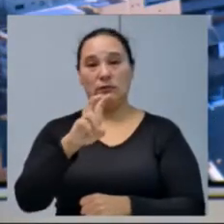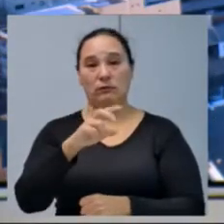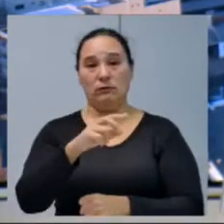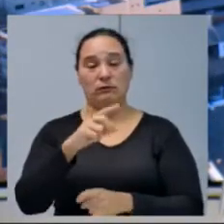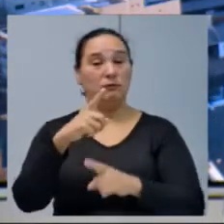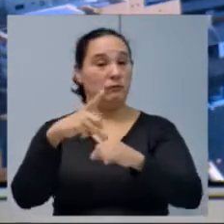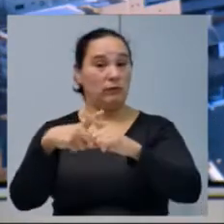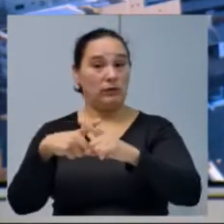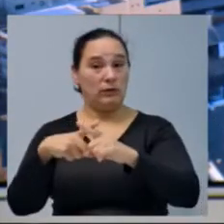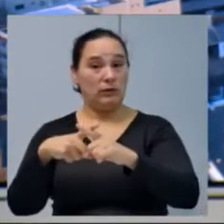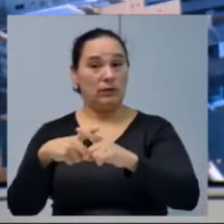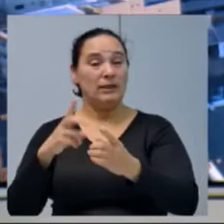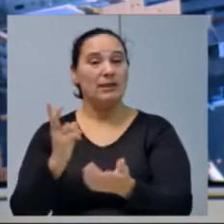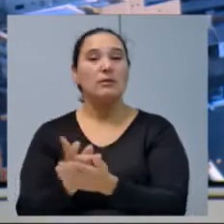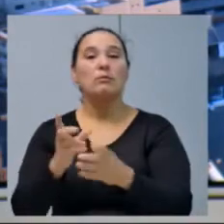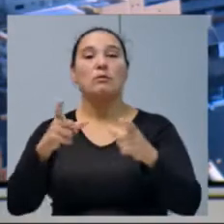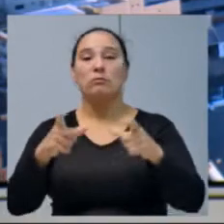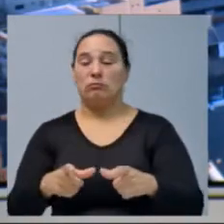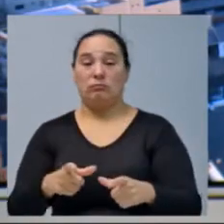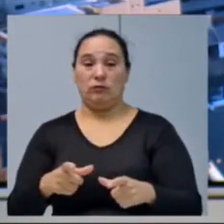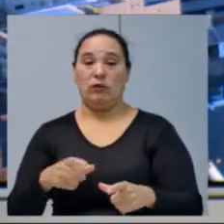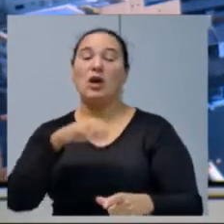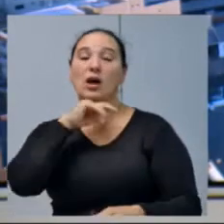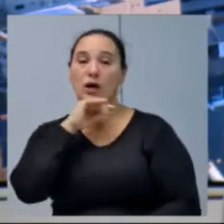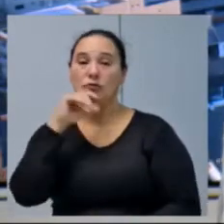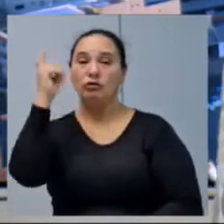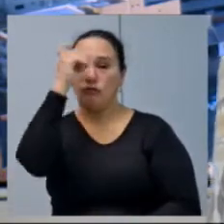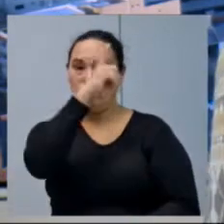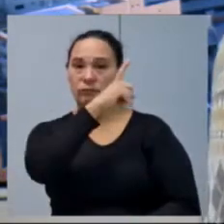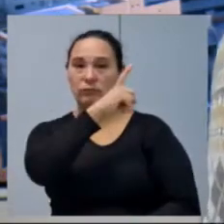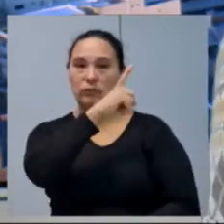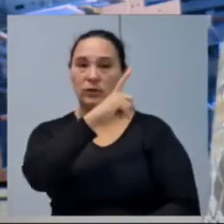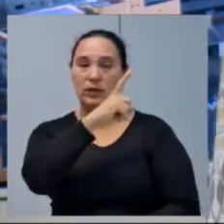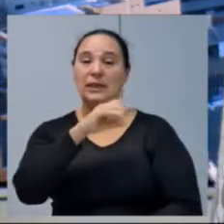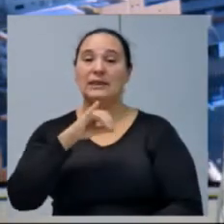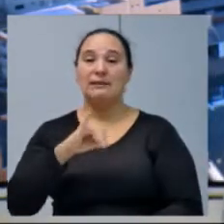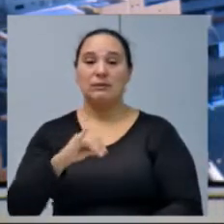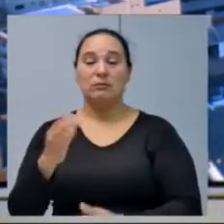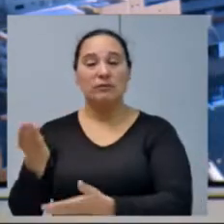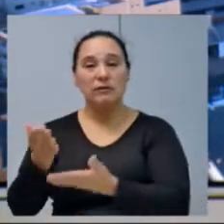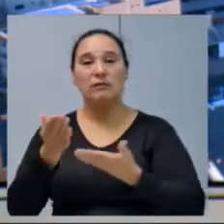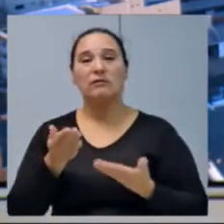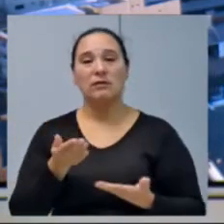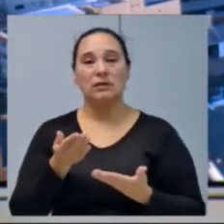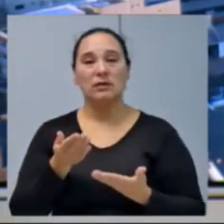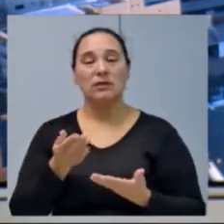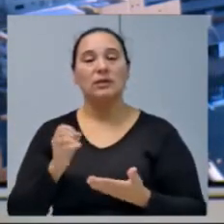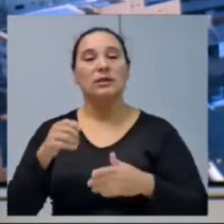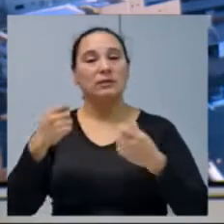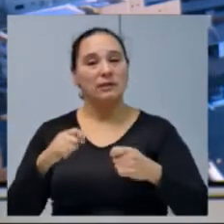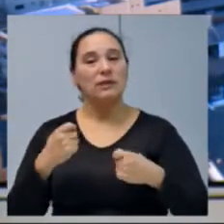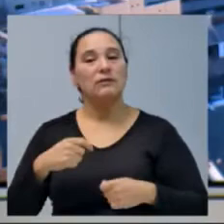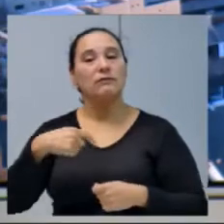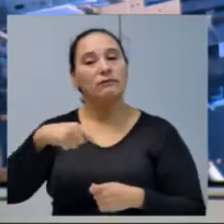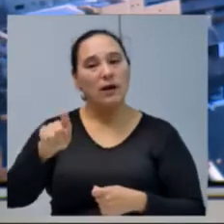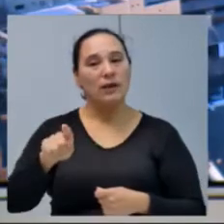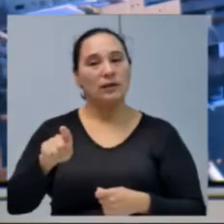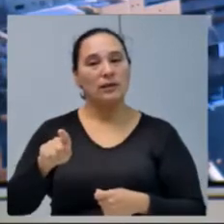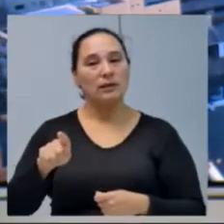para o mesmo lugar não tem viabilidade. Acredito que, em algumas visitas, seria já o necessário para a gente estar aí